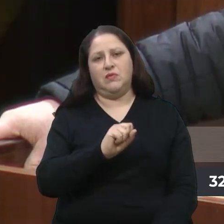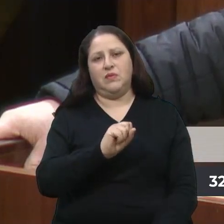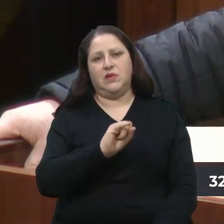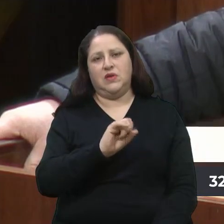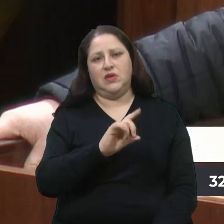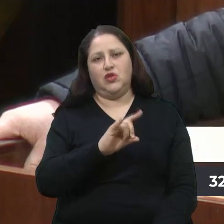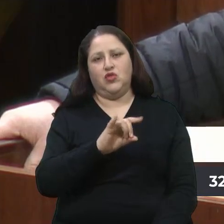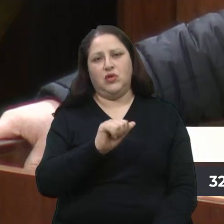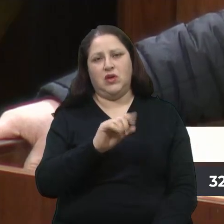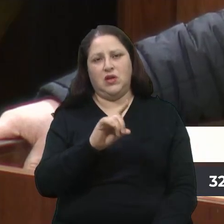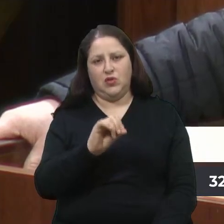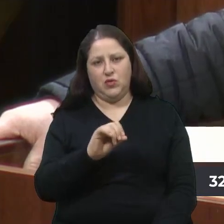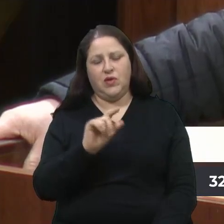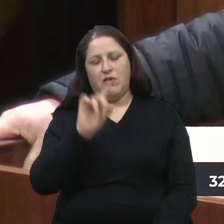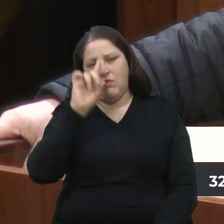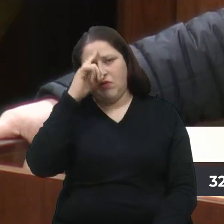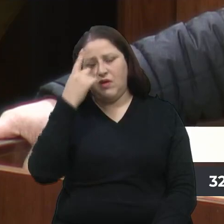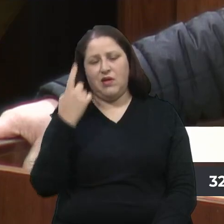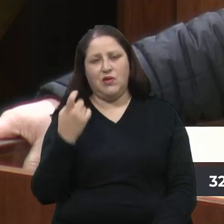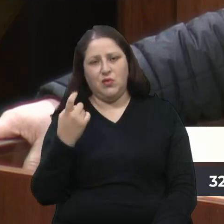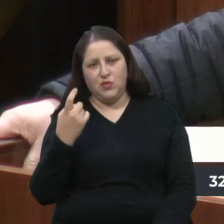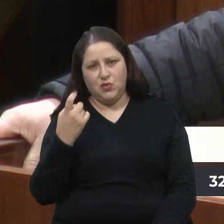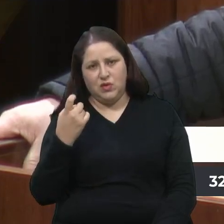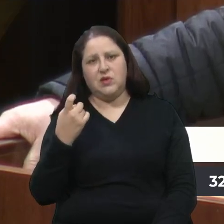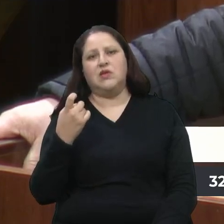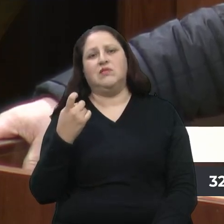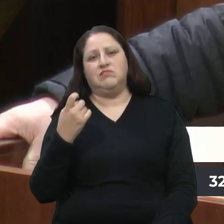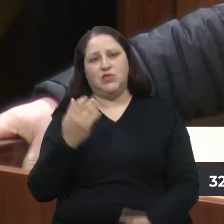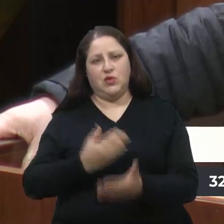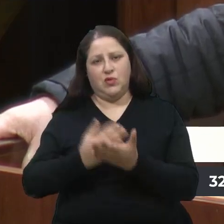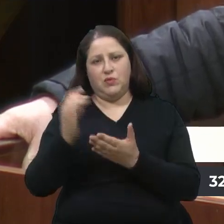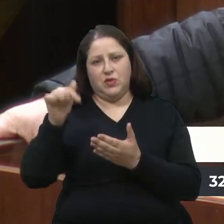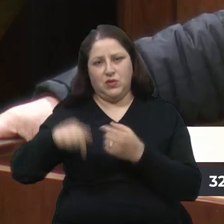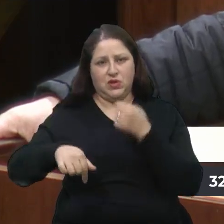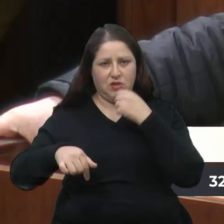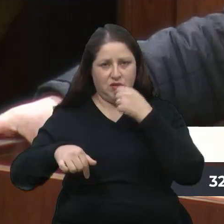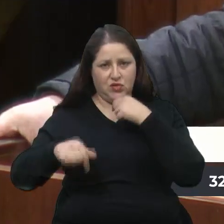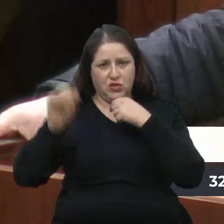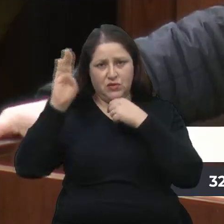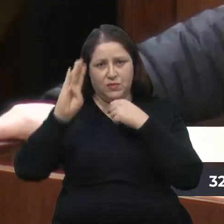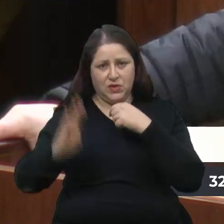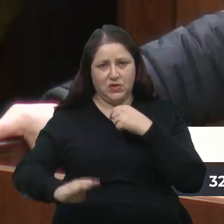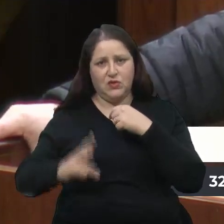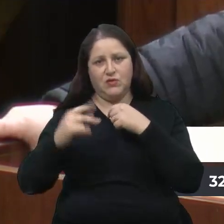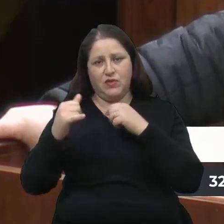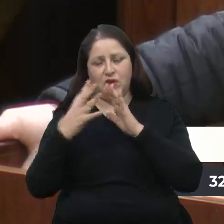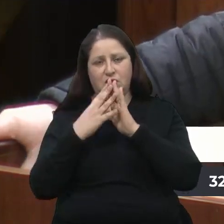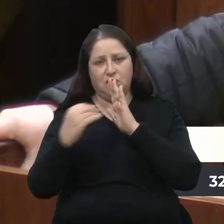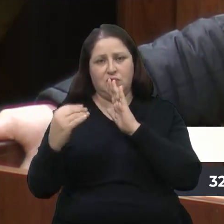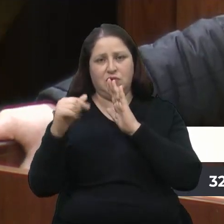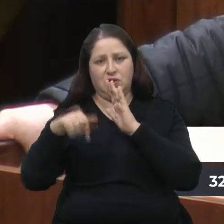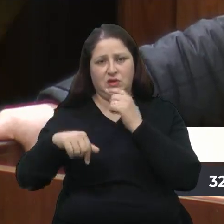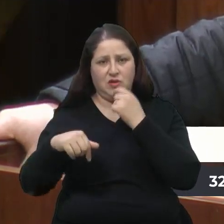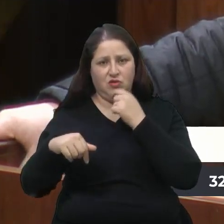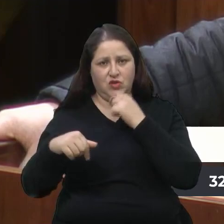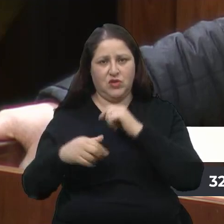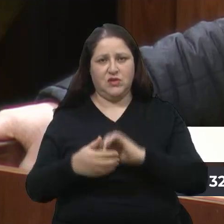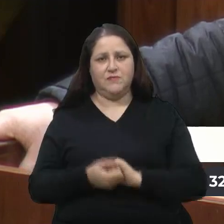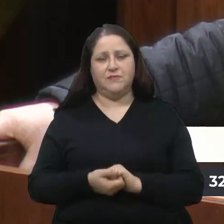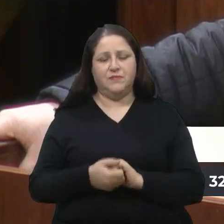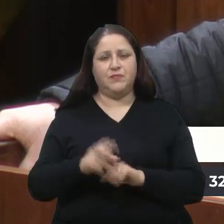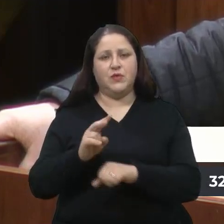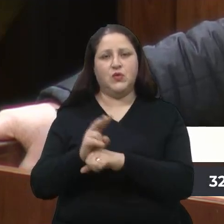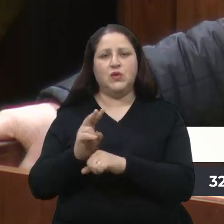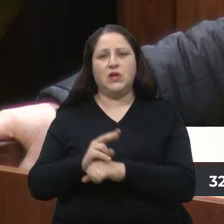única, é nascida aqui em Caxias do Sul, o Brasil vai se espelhar em Caxias do Sul, o cuidado